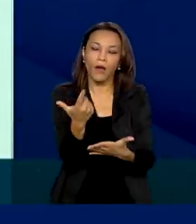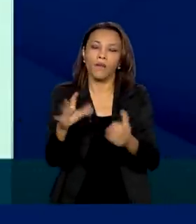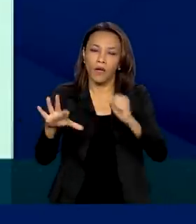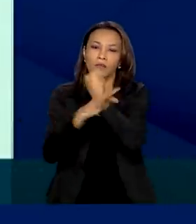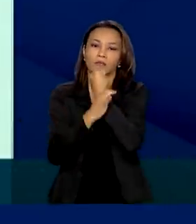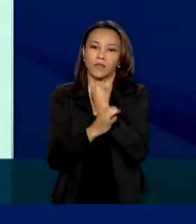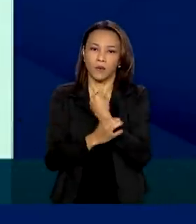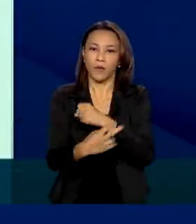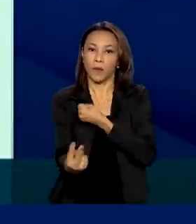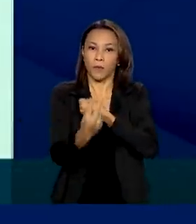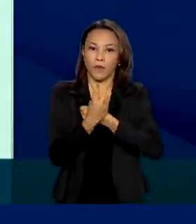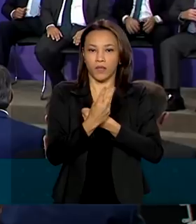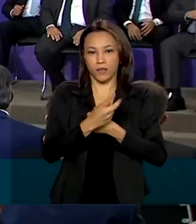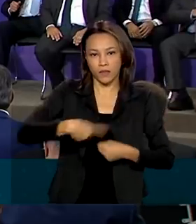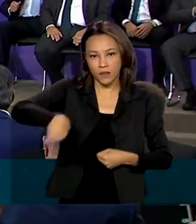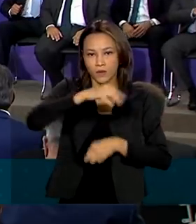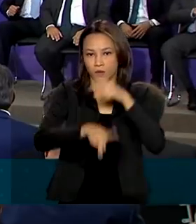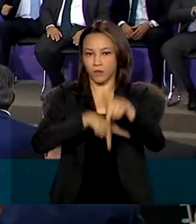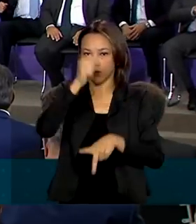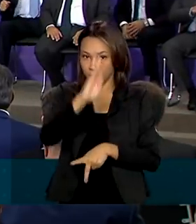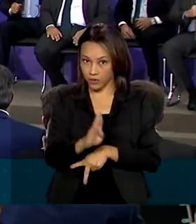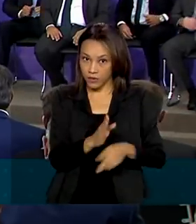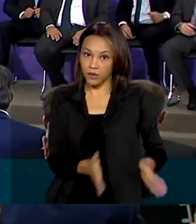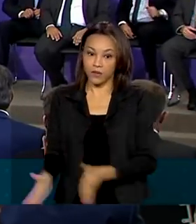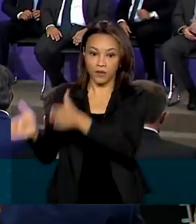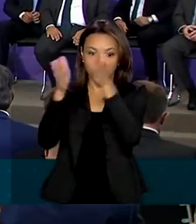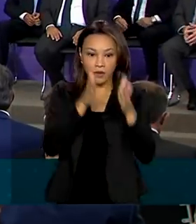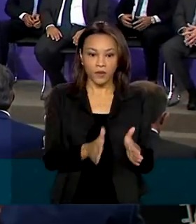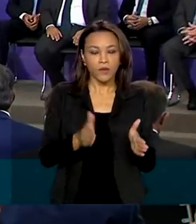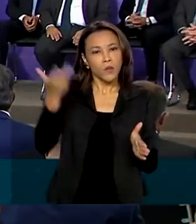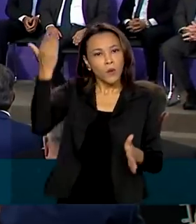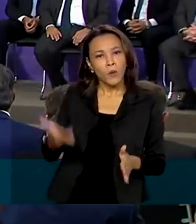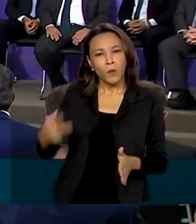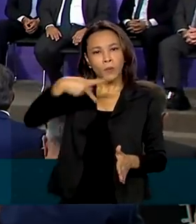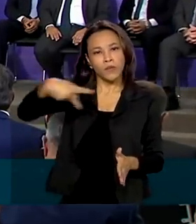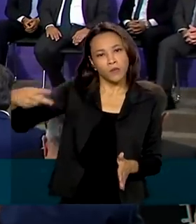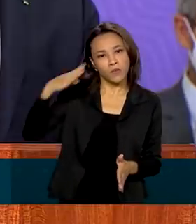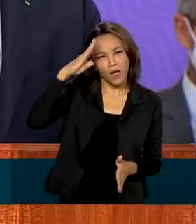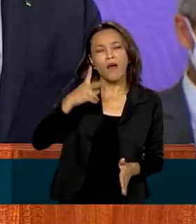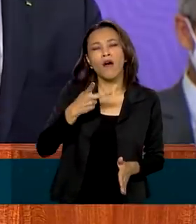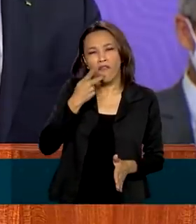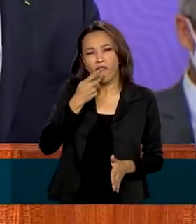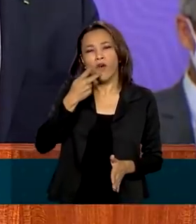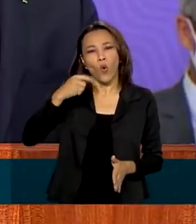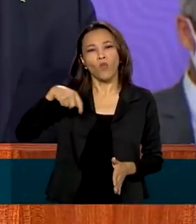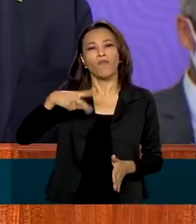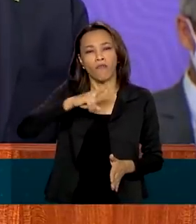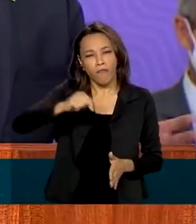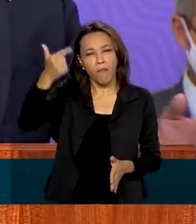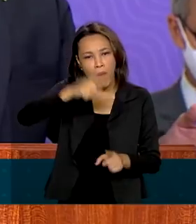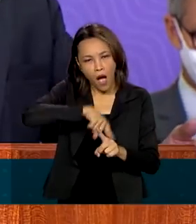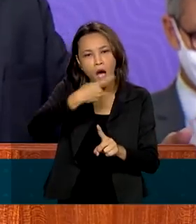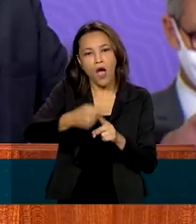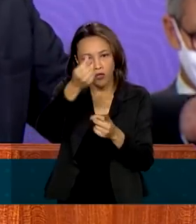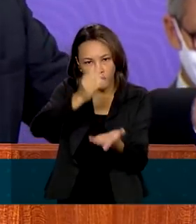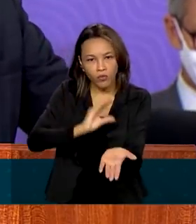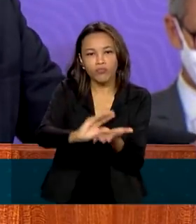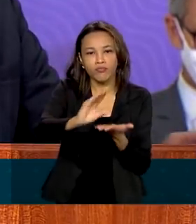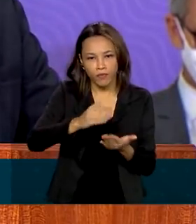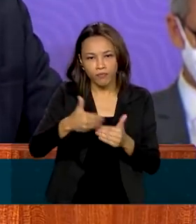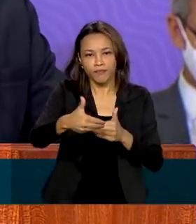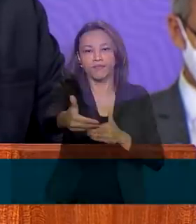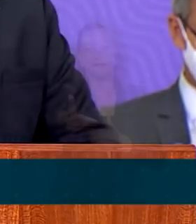a imunidade da população brasileira. O presidente Jair Bolsonaro afirmou que mais recursos serão liberados nos próximos dias.